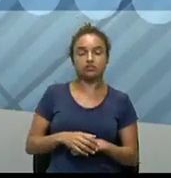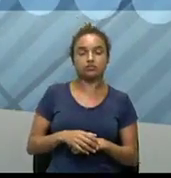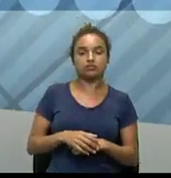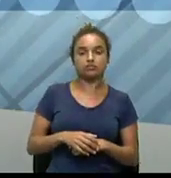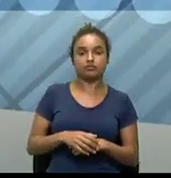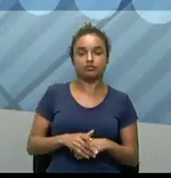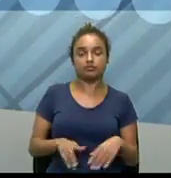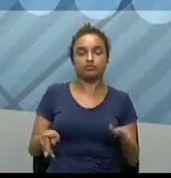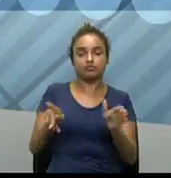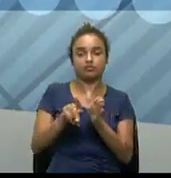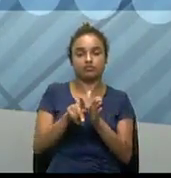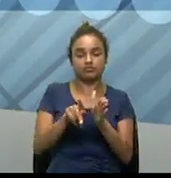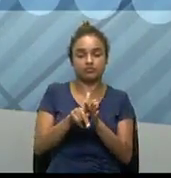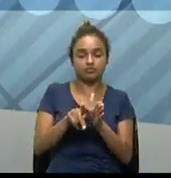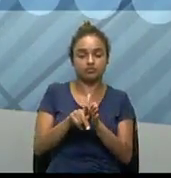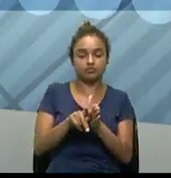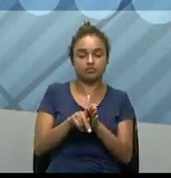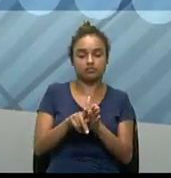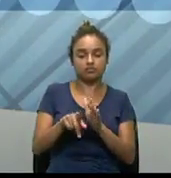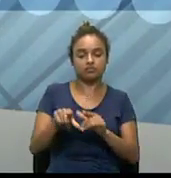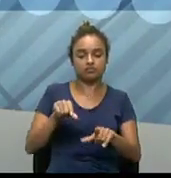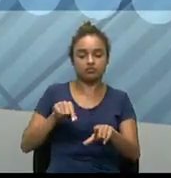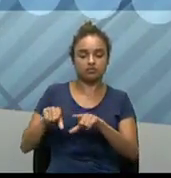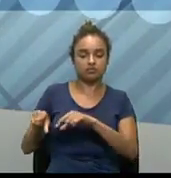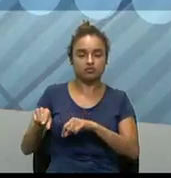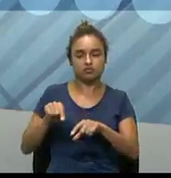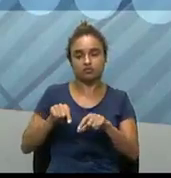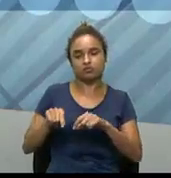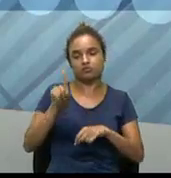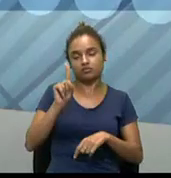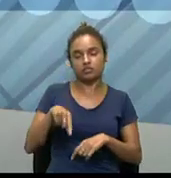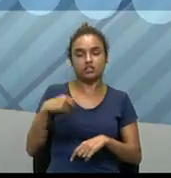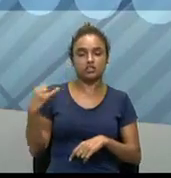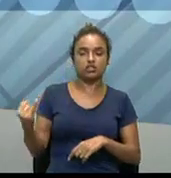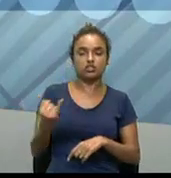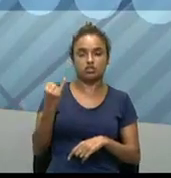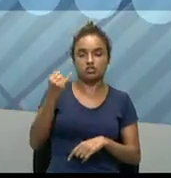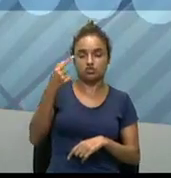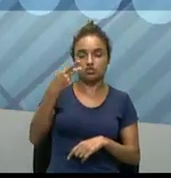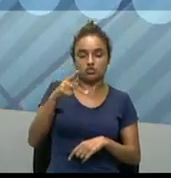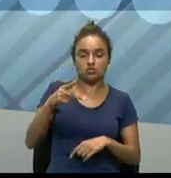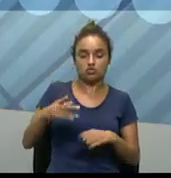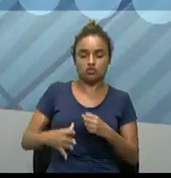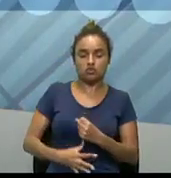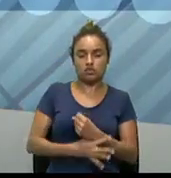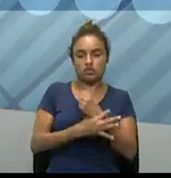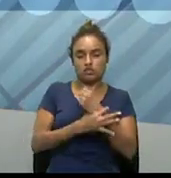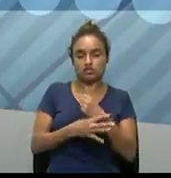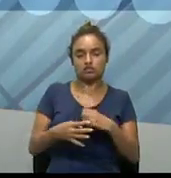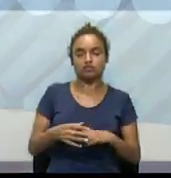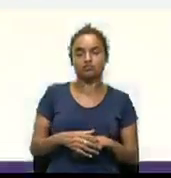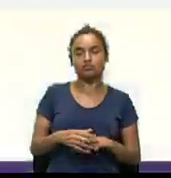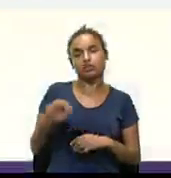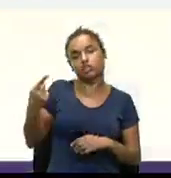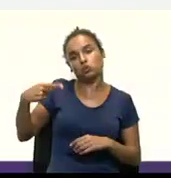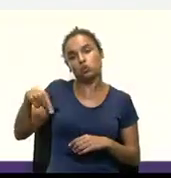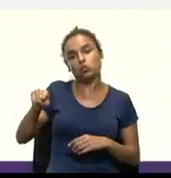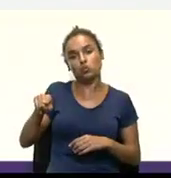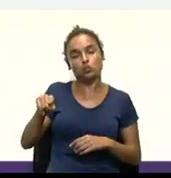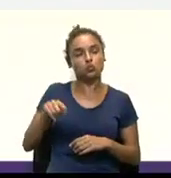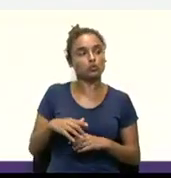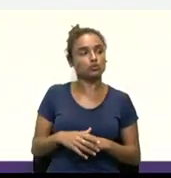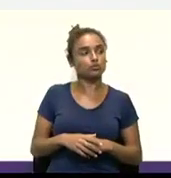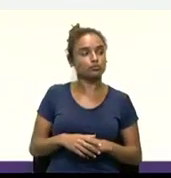Então, a própria carteira, a escolha da carteira é importante para a sua segurança. E, por último, então,